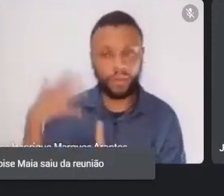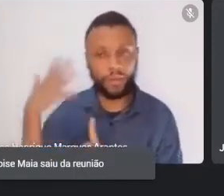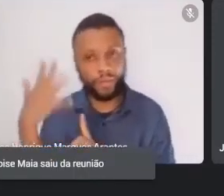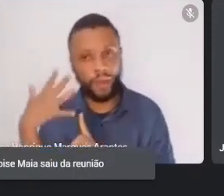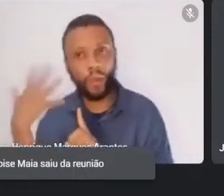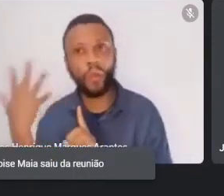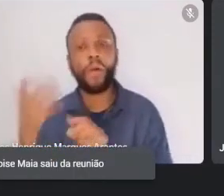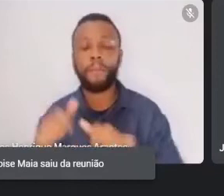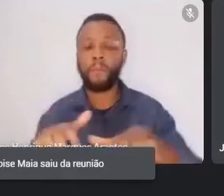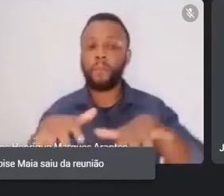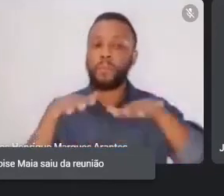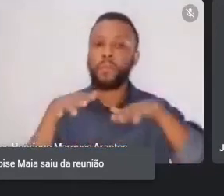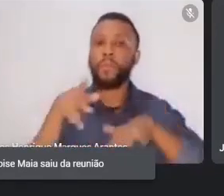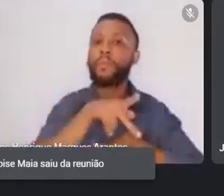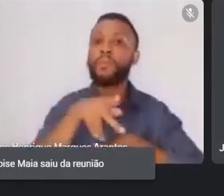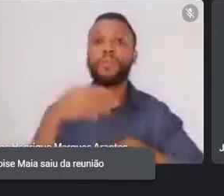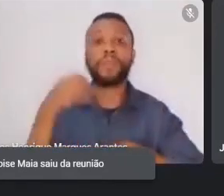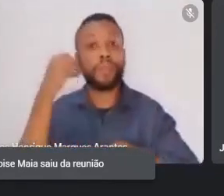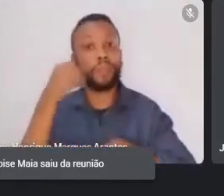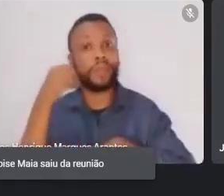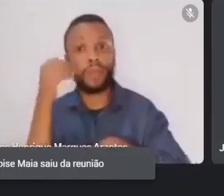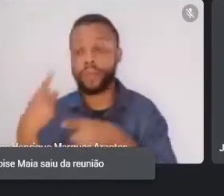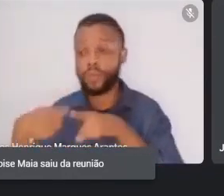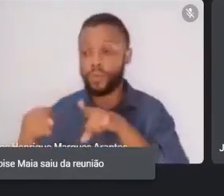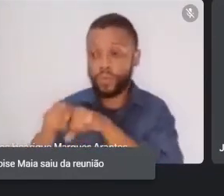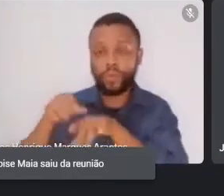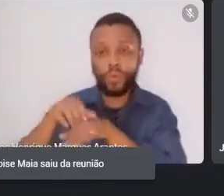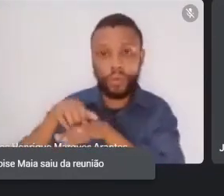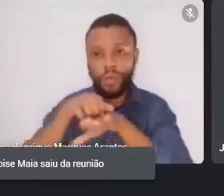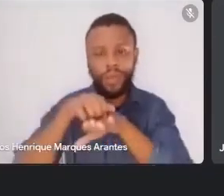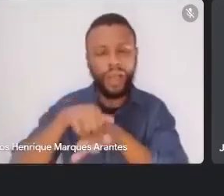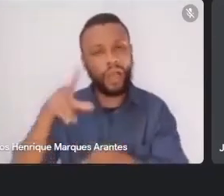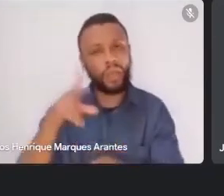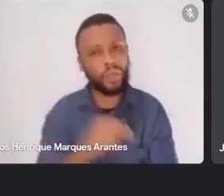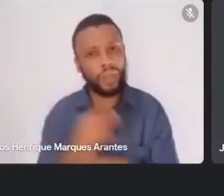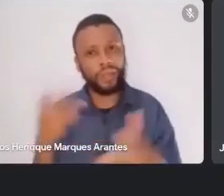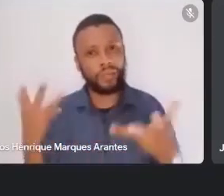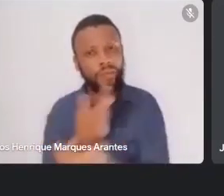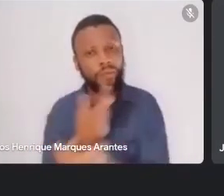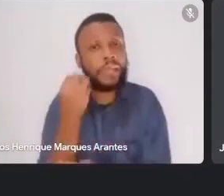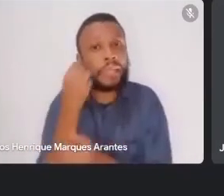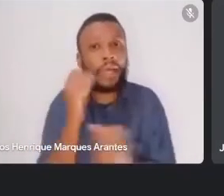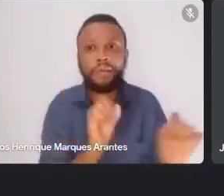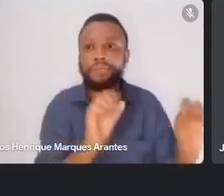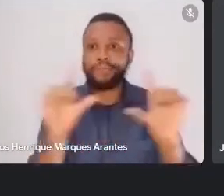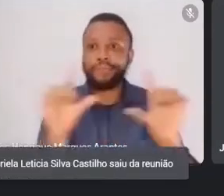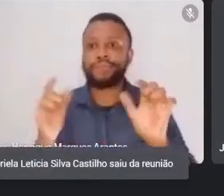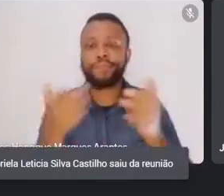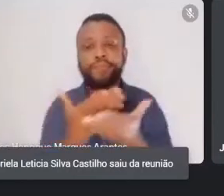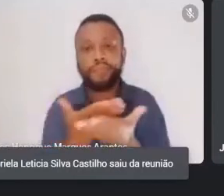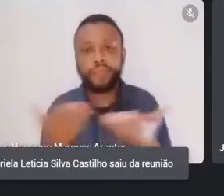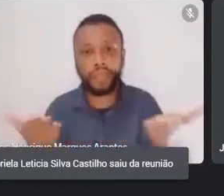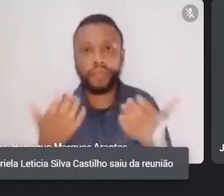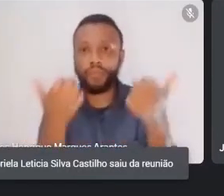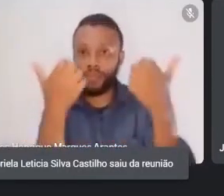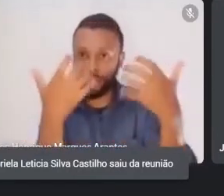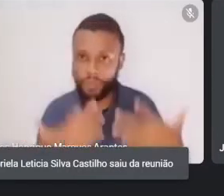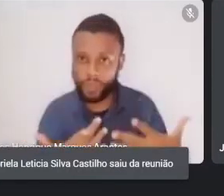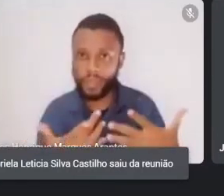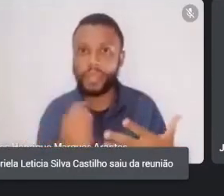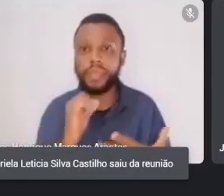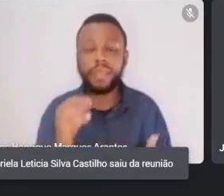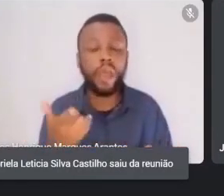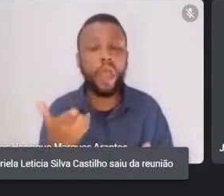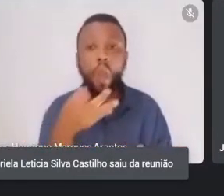sobre a experiência dele com as caravanas. Olha que barato. Então, eu vou tentar compartilhar a tela aqui com vocês. Vocês me dizem se o áudio está bom, que é um